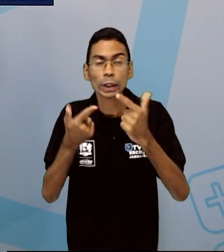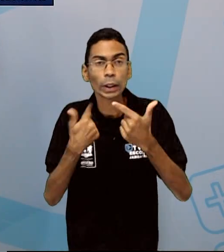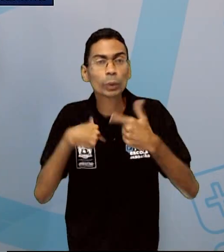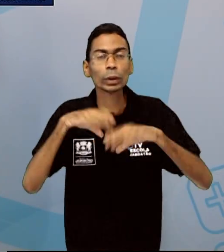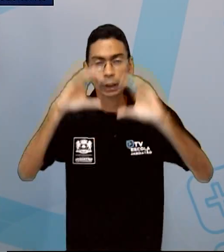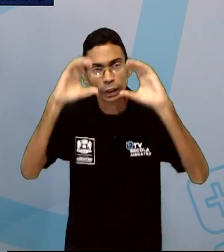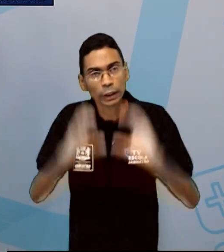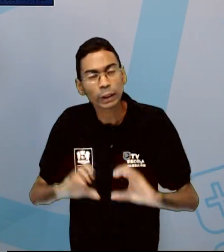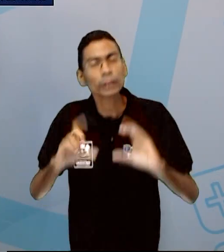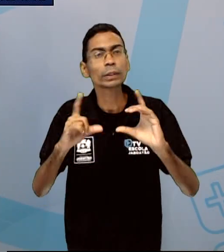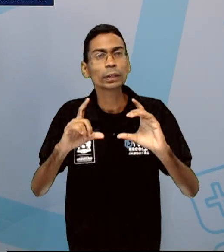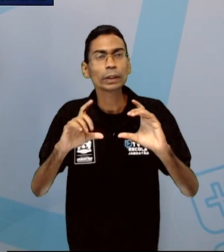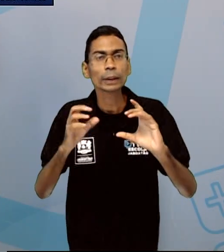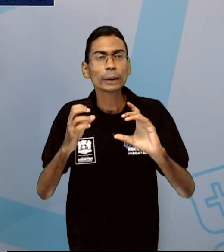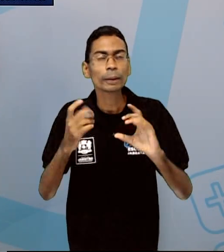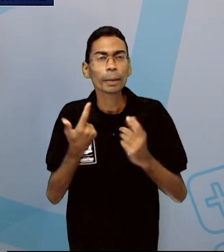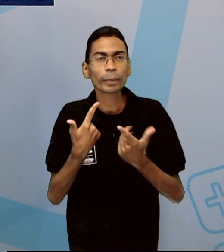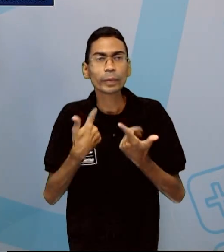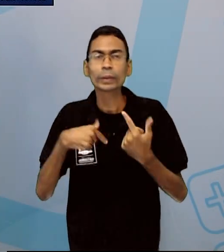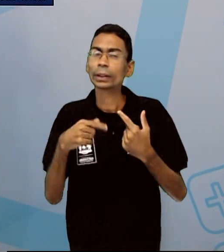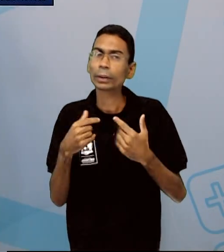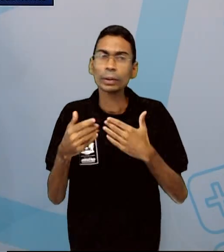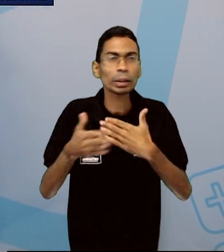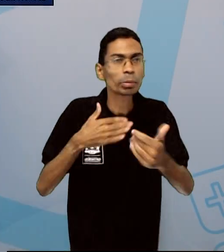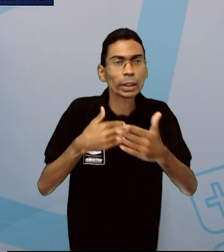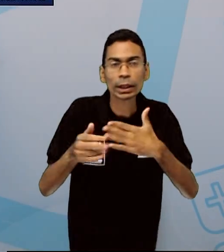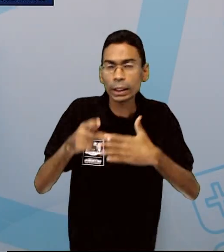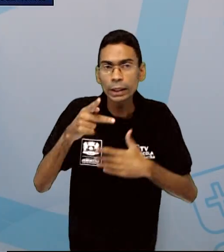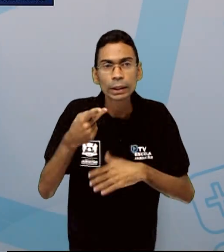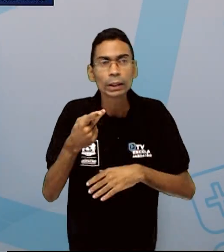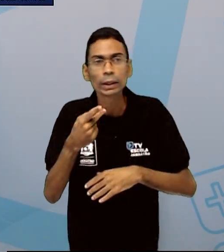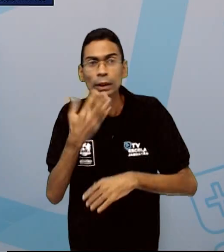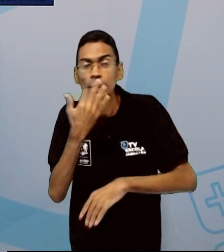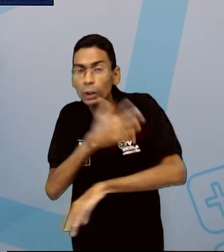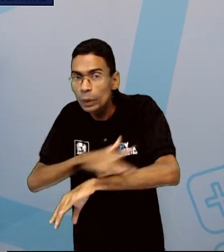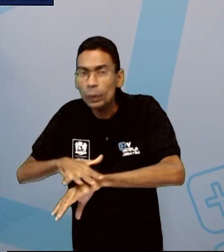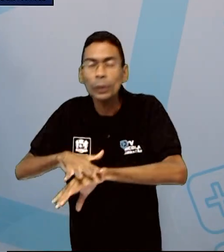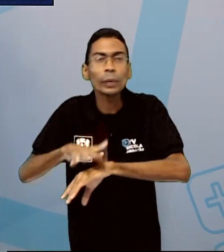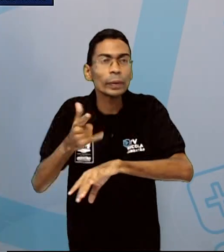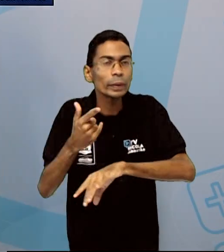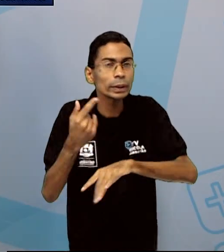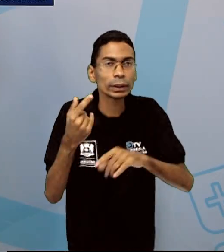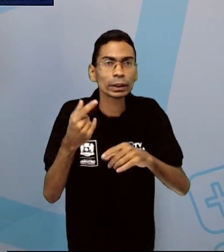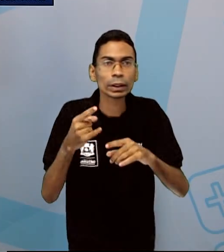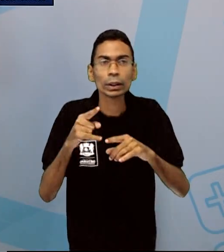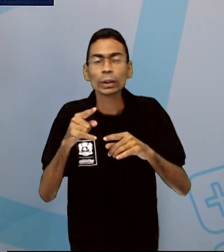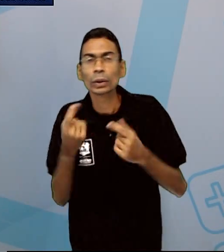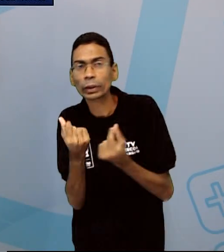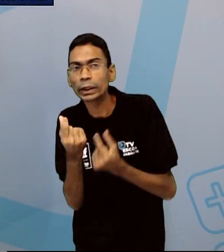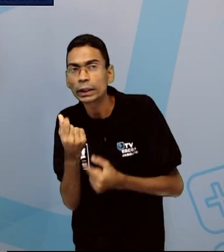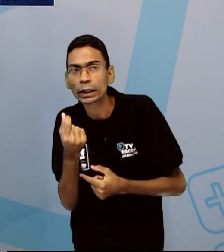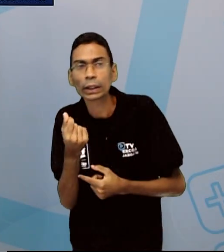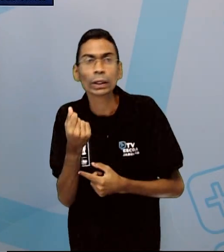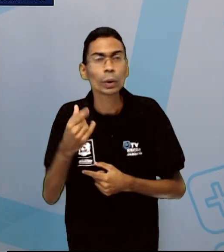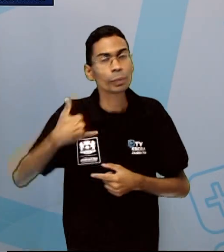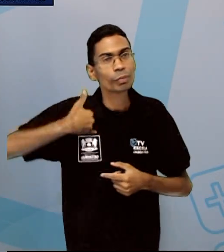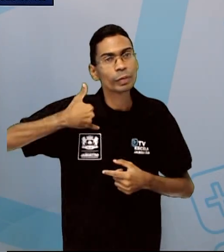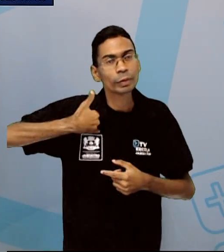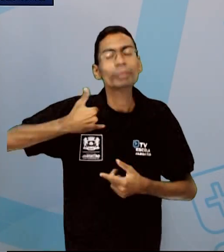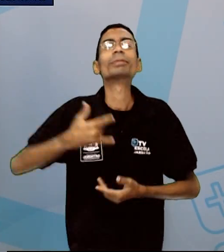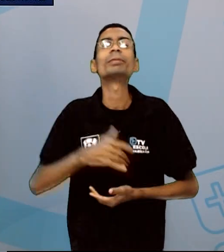tratamento, independente de etnia, de gênero, condição social ou idade.